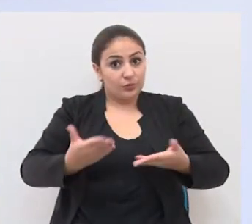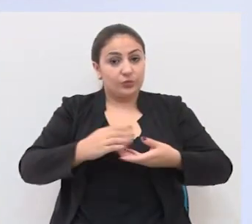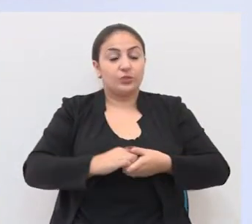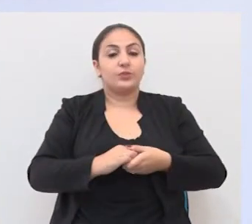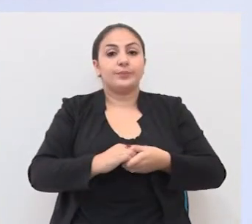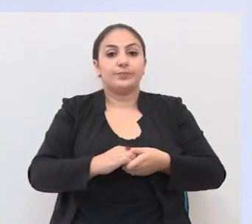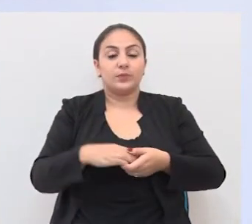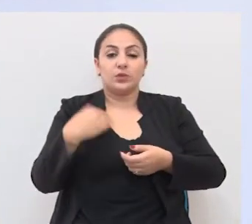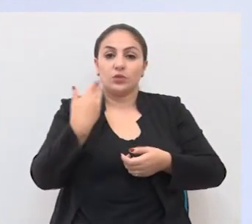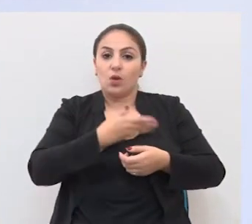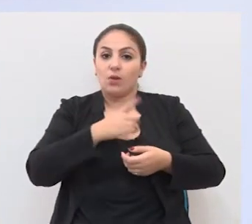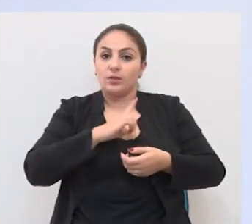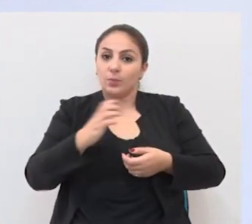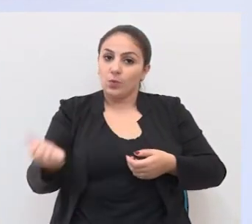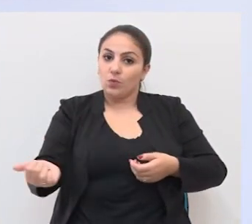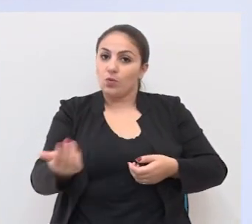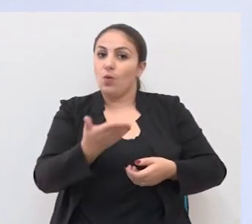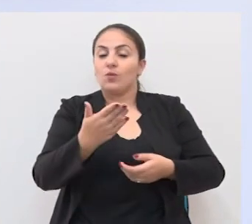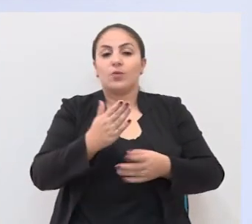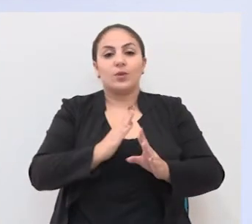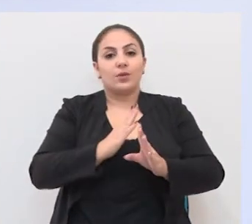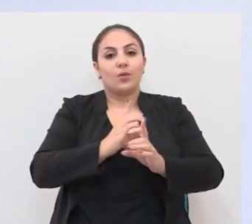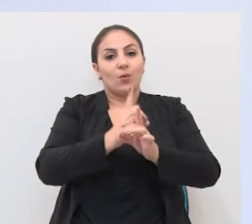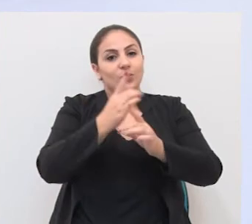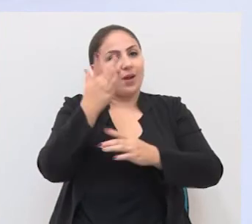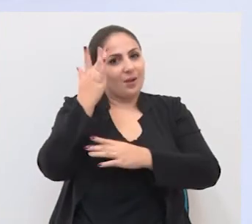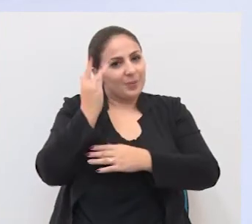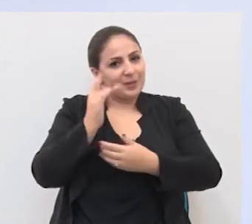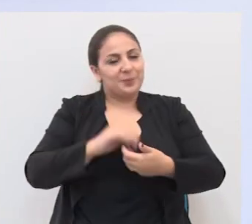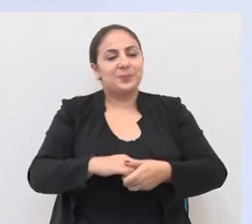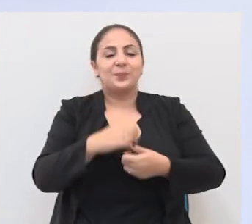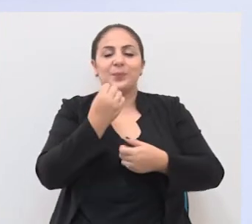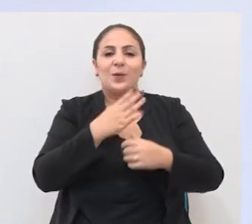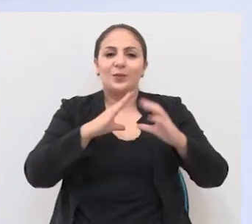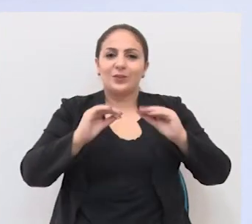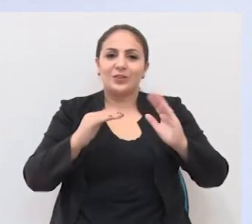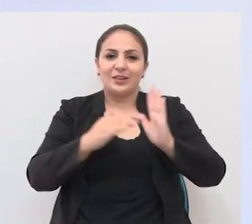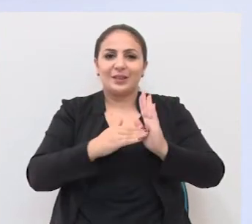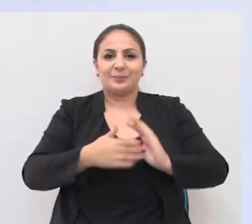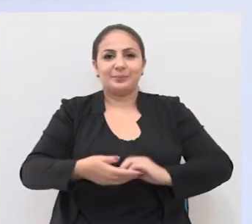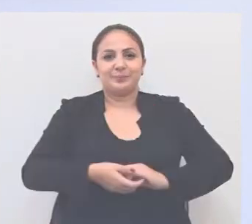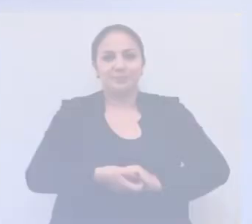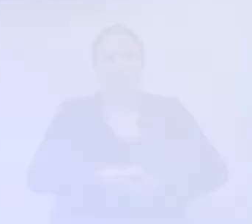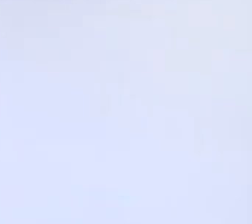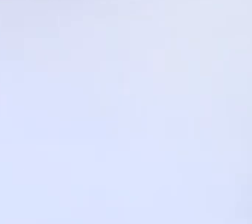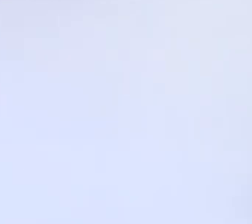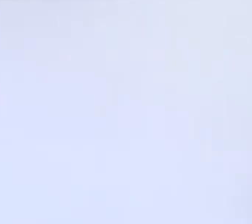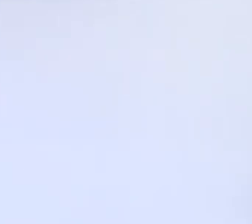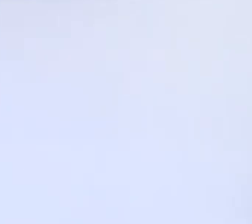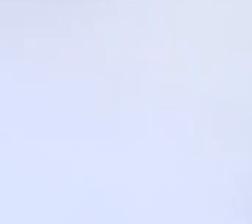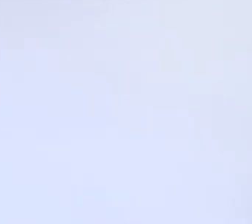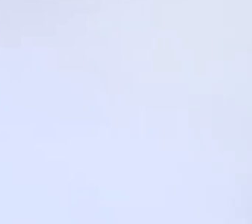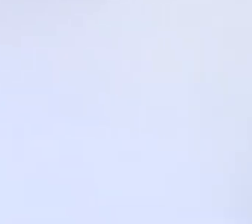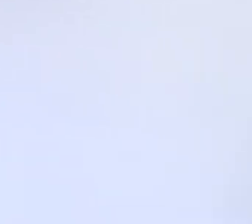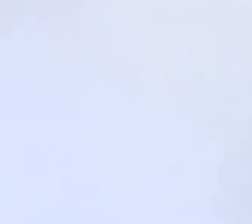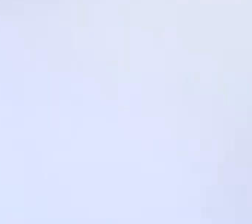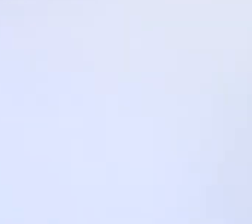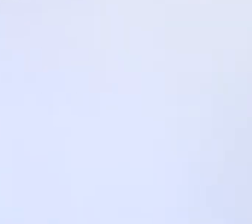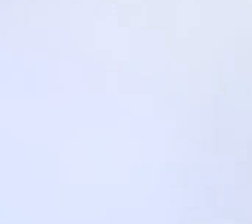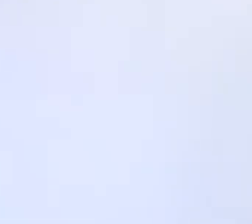Câmara de hoje. Nós temos um novo encontro amanhã. Uma boa noite e até lá. Transcrição